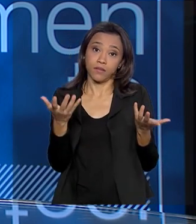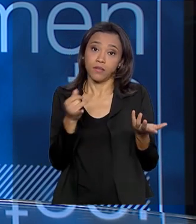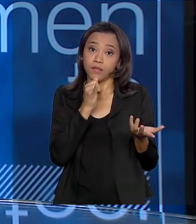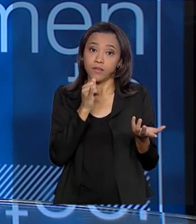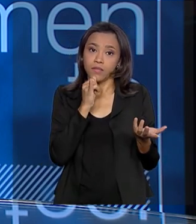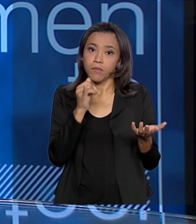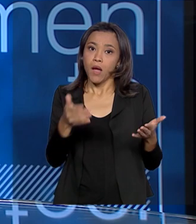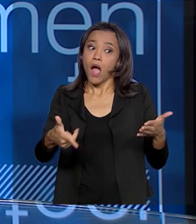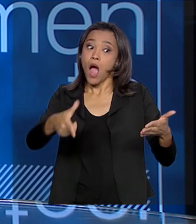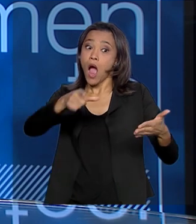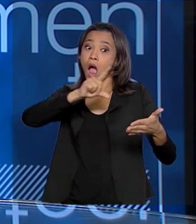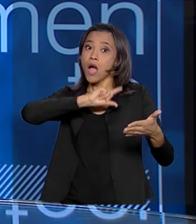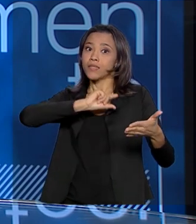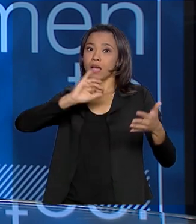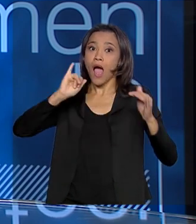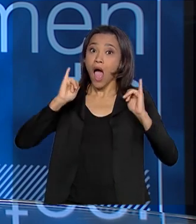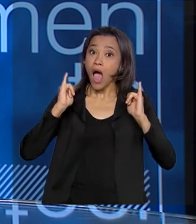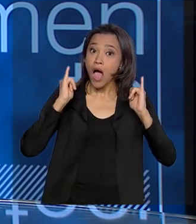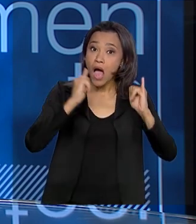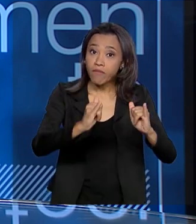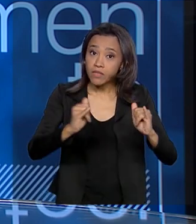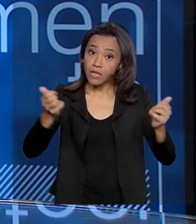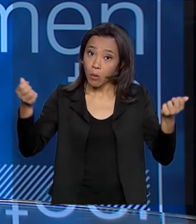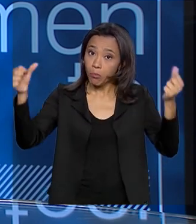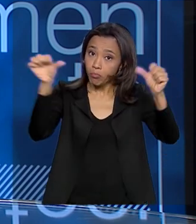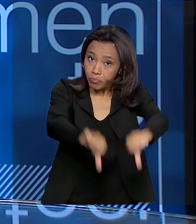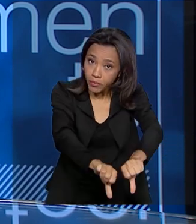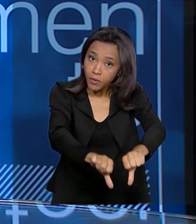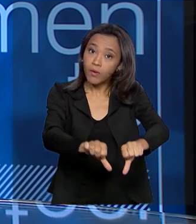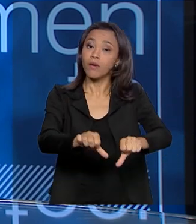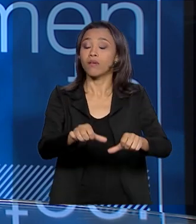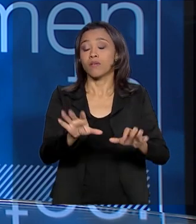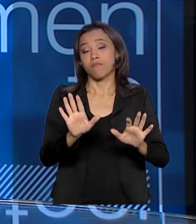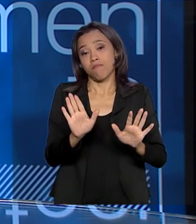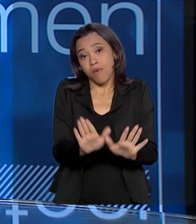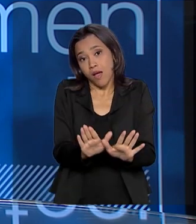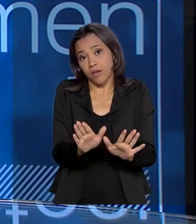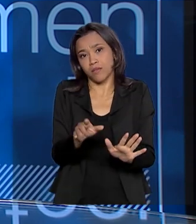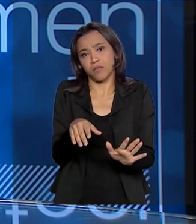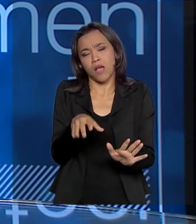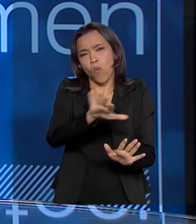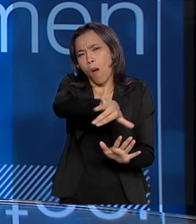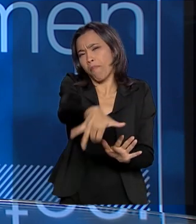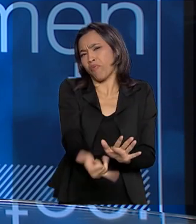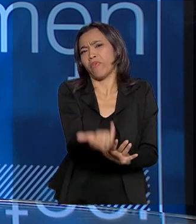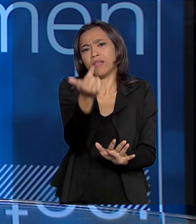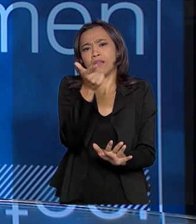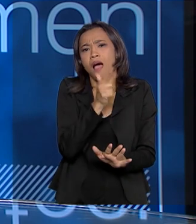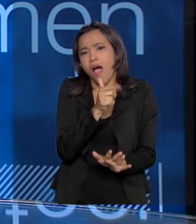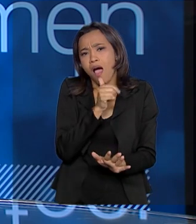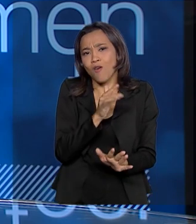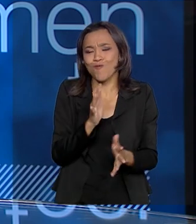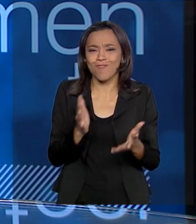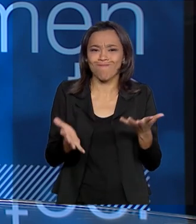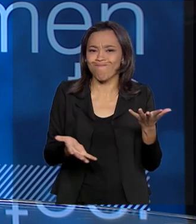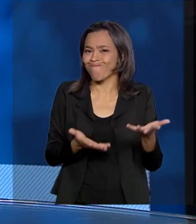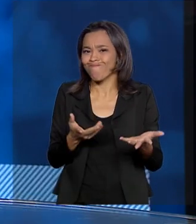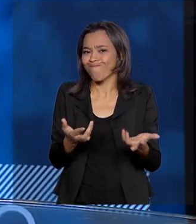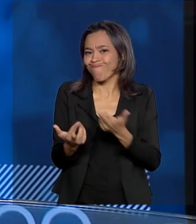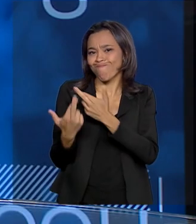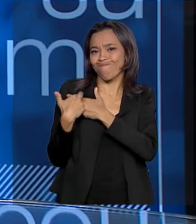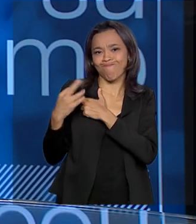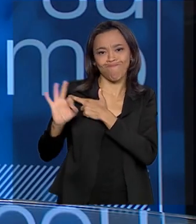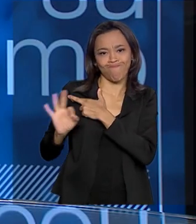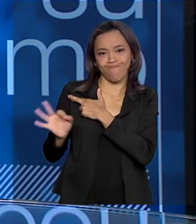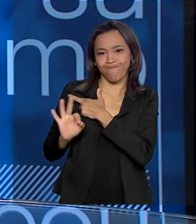antecedência para os eventos críticos, mas, com relação ao aproveitamento da água, fica realmente a critério de